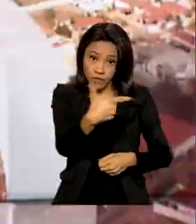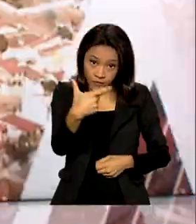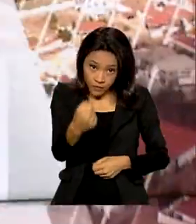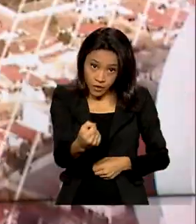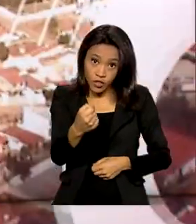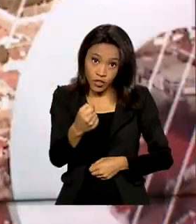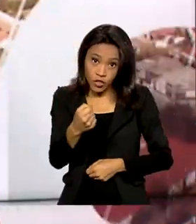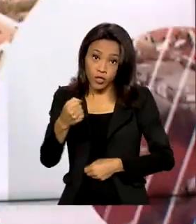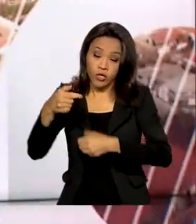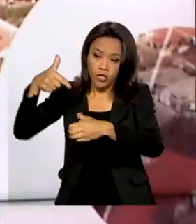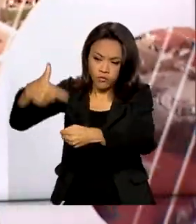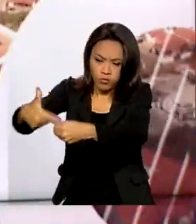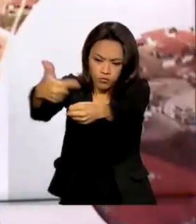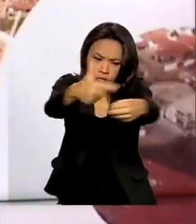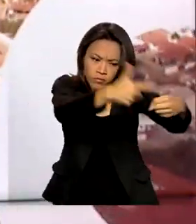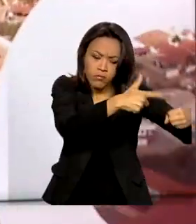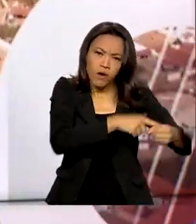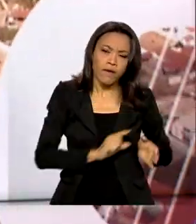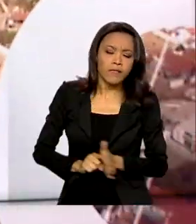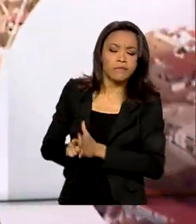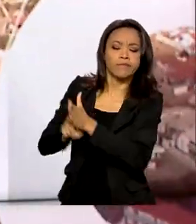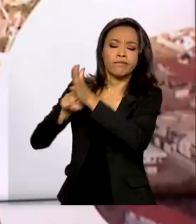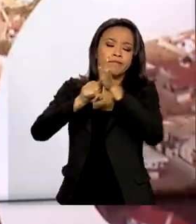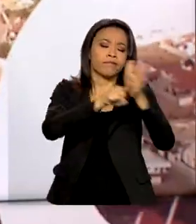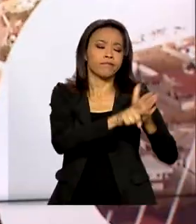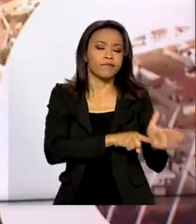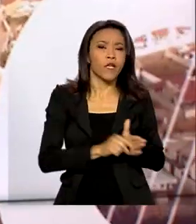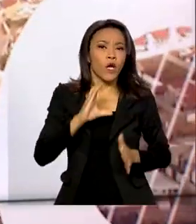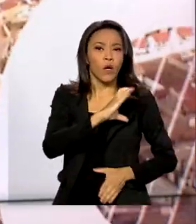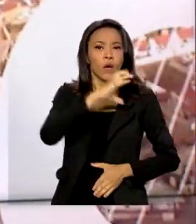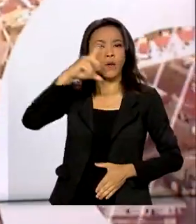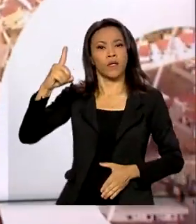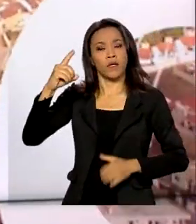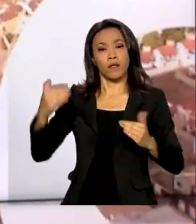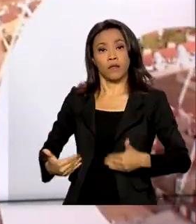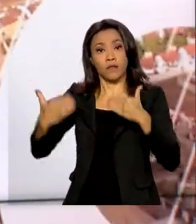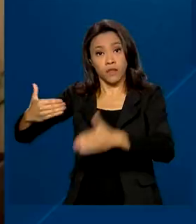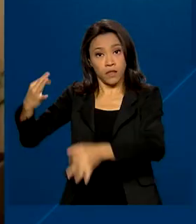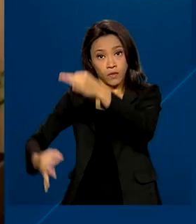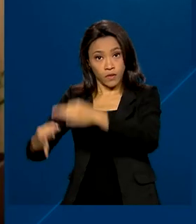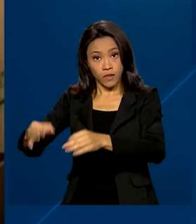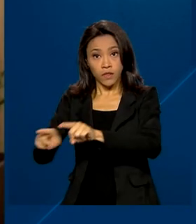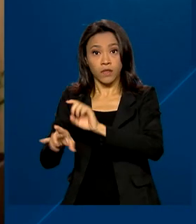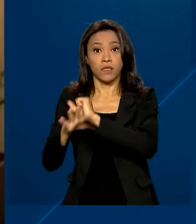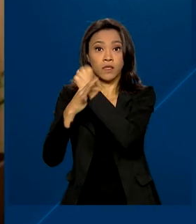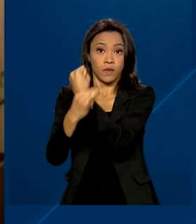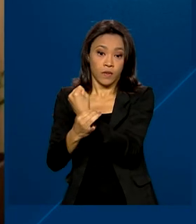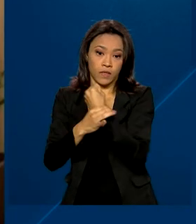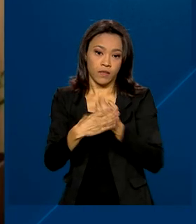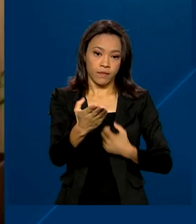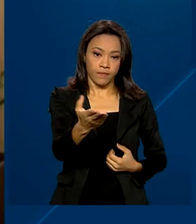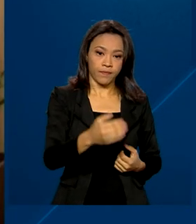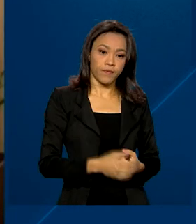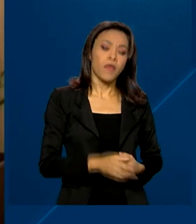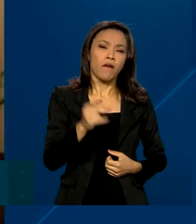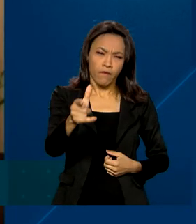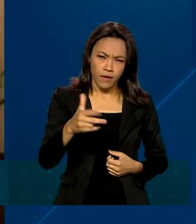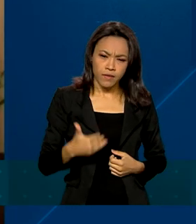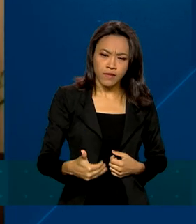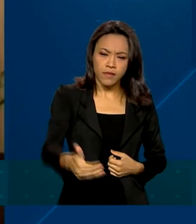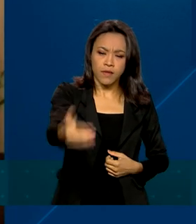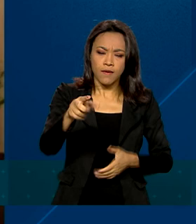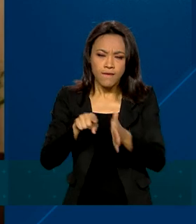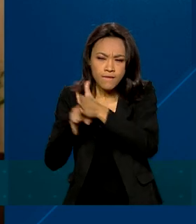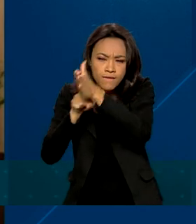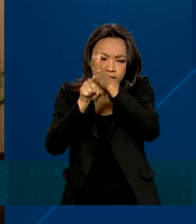fiscalizados em ações coordenadas pelo Ministério da Justiça e Segurança Pública. Serão fiscalizados a qualidade dos